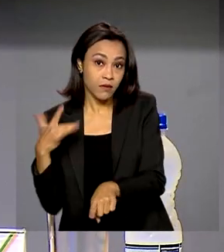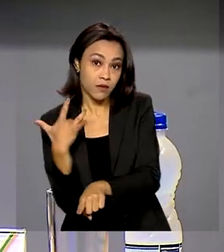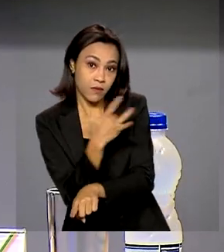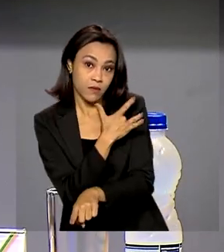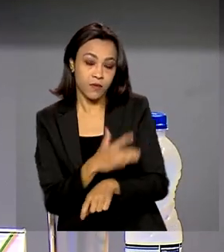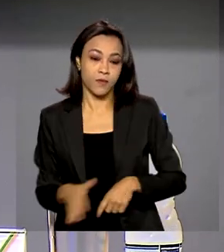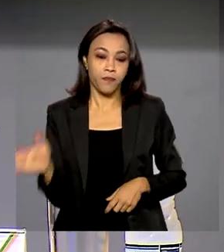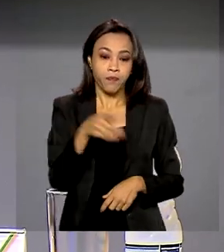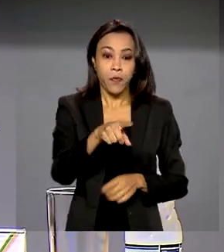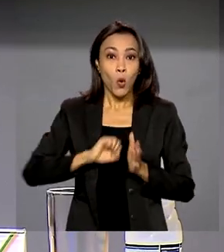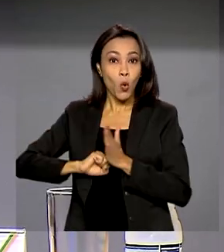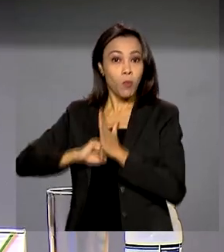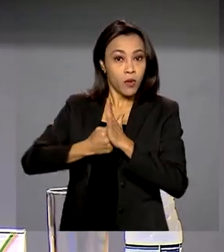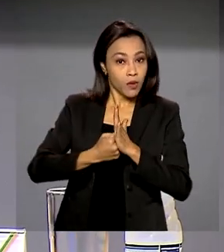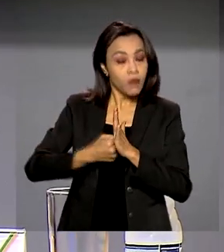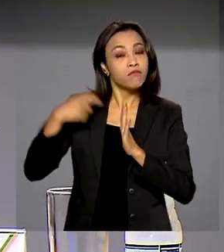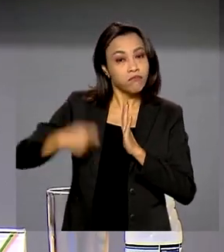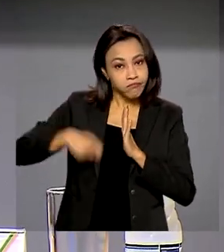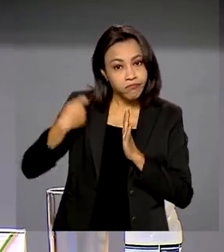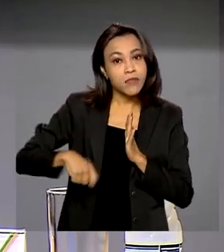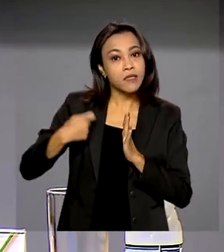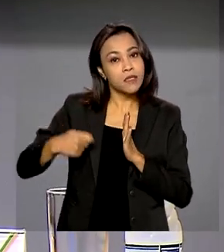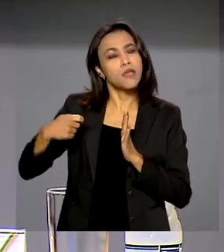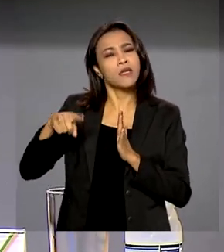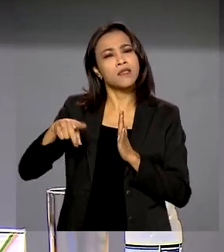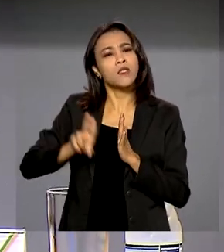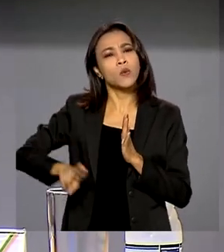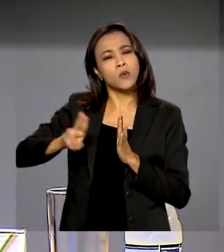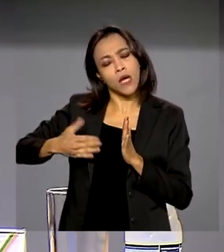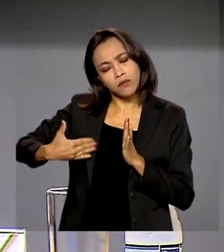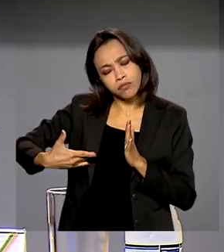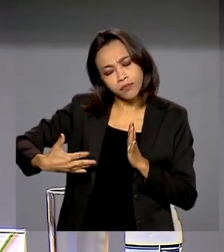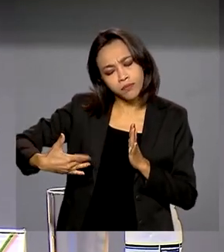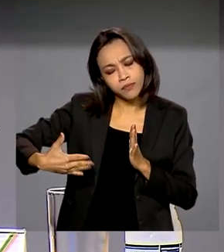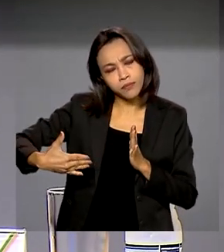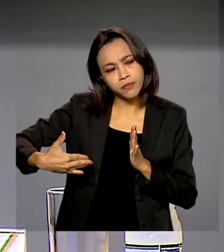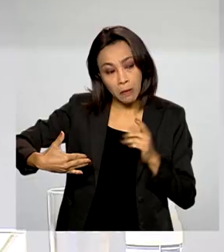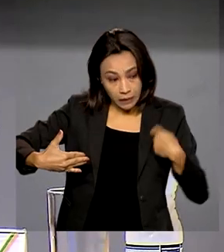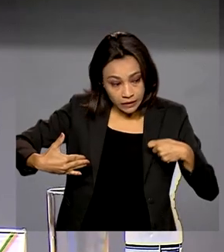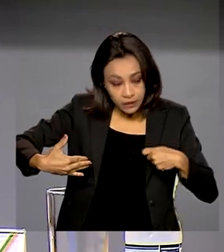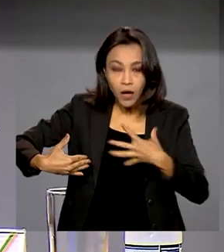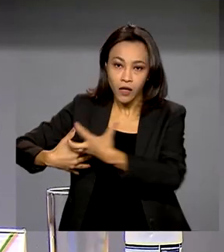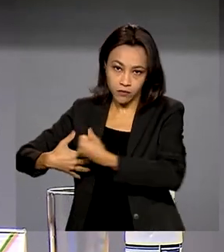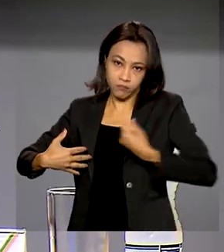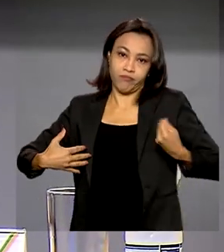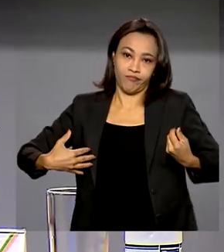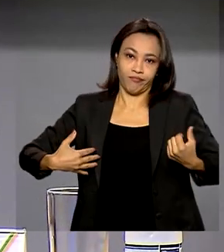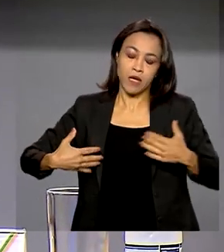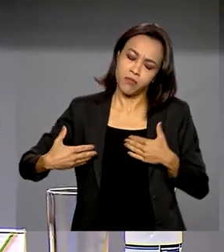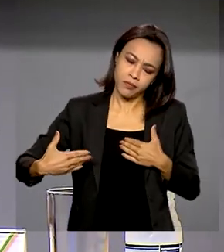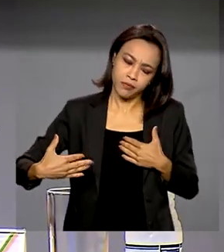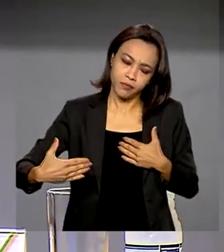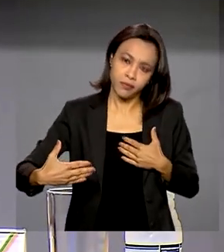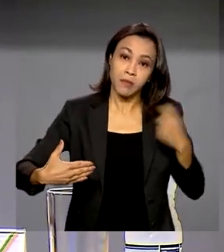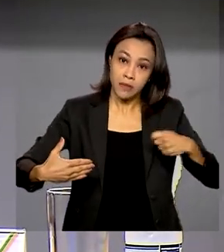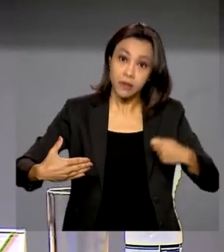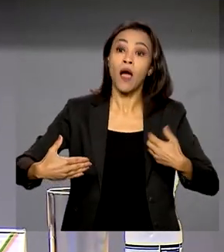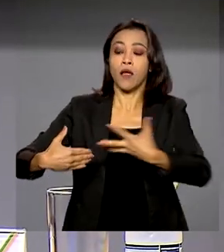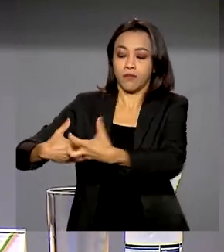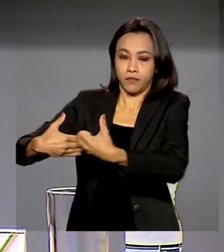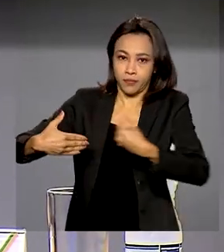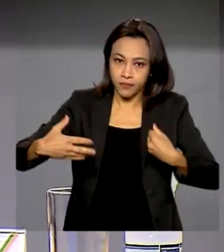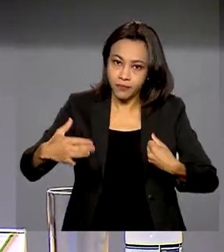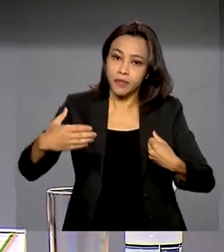feito para que ele seja utilizado ao longo do exercício, conforme a necessidade. Então é natural que a gente vá utilizando